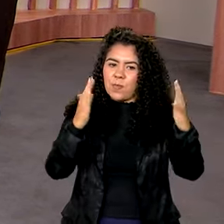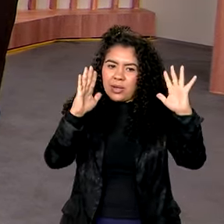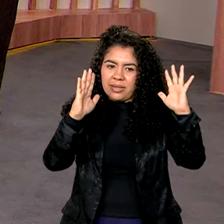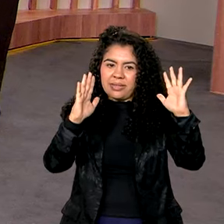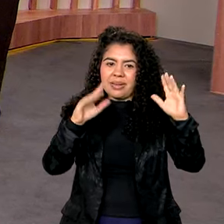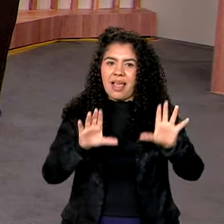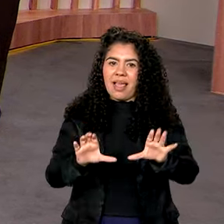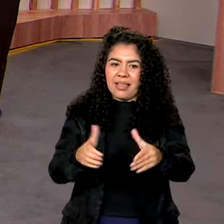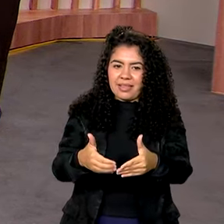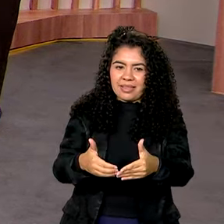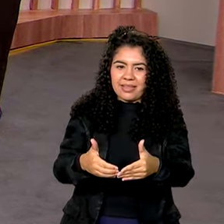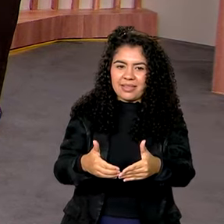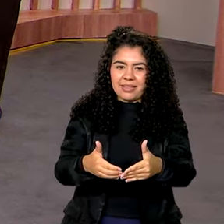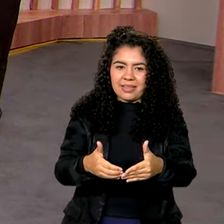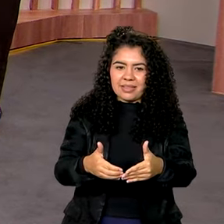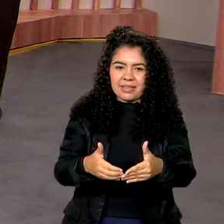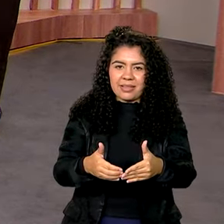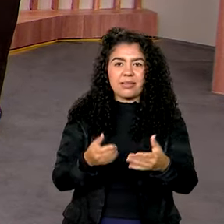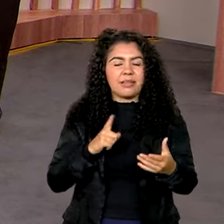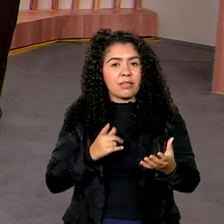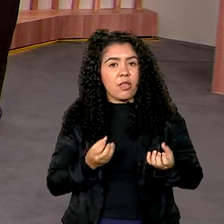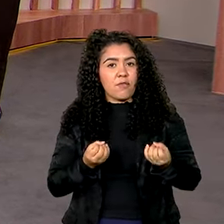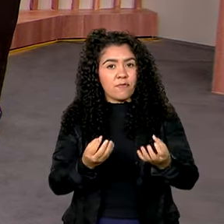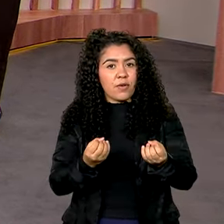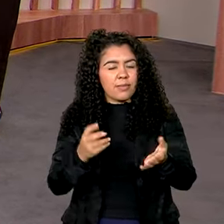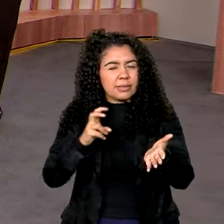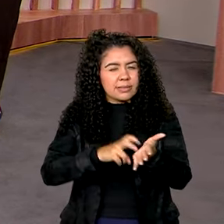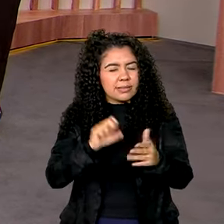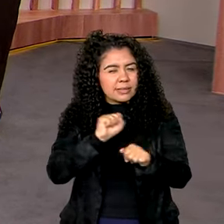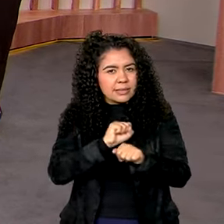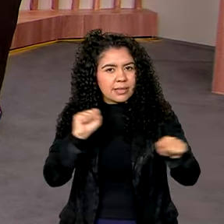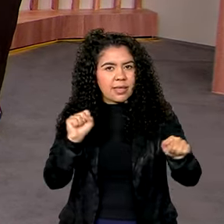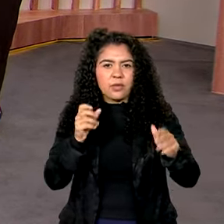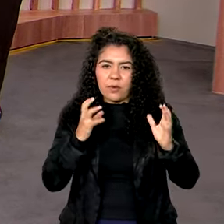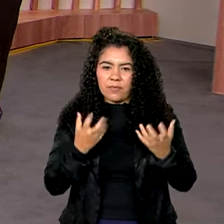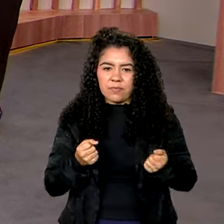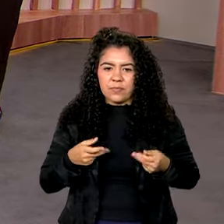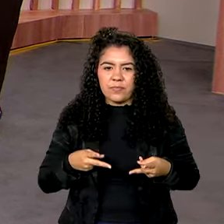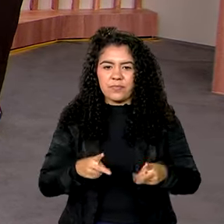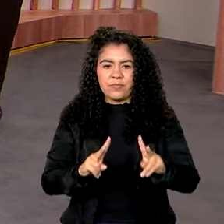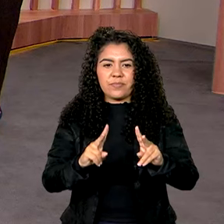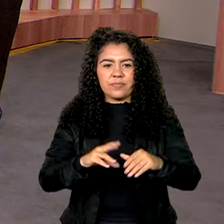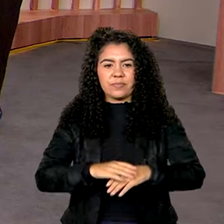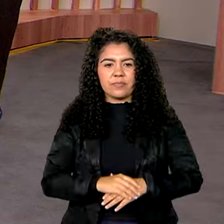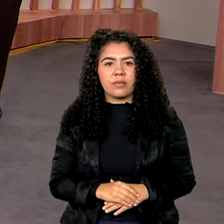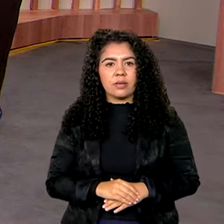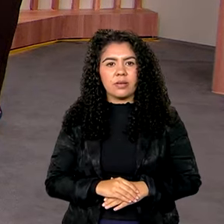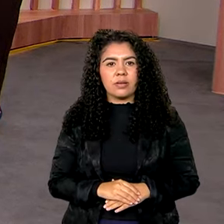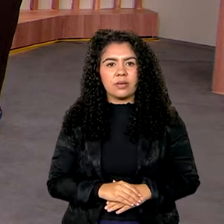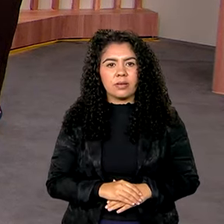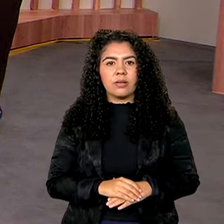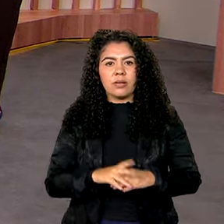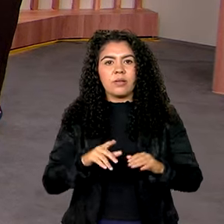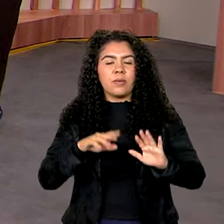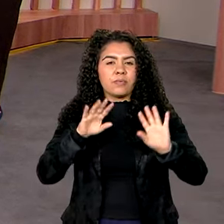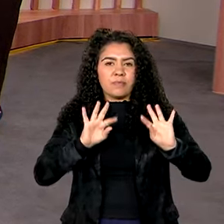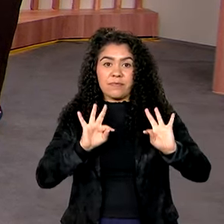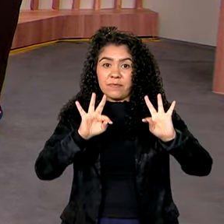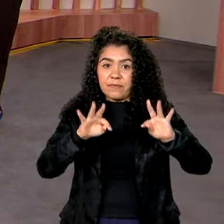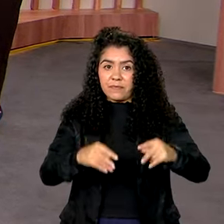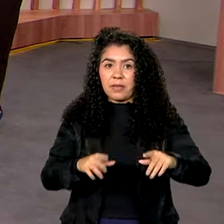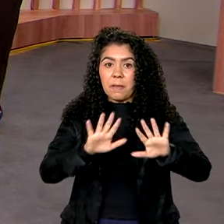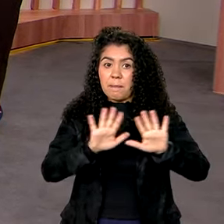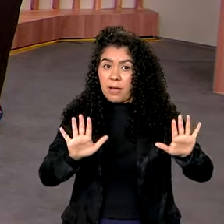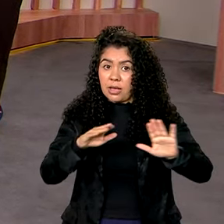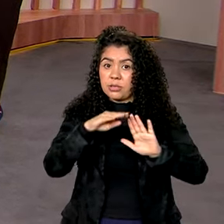parabéns a essa equipe, né? Que traz tanta informação para a gente tão cedinho. É isso. E sigamos. Joia. Então é isso. O Brasil em Dia fica por aqui. Mas